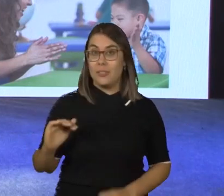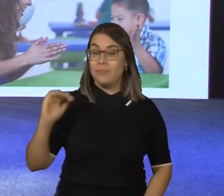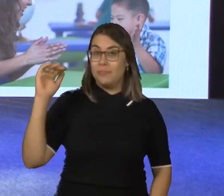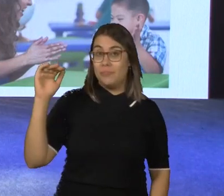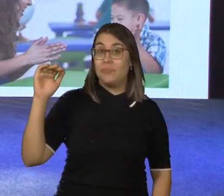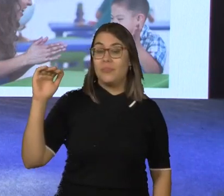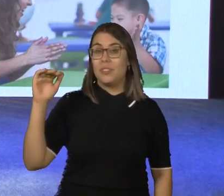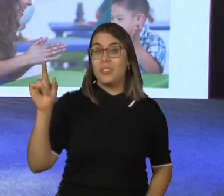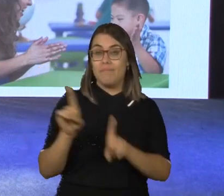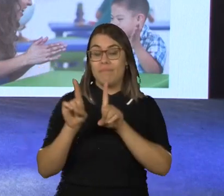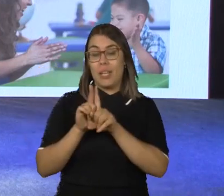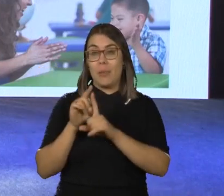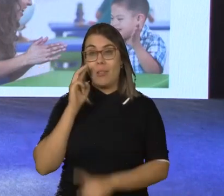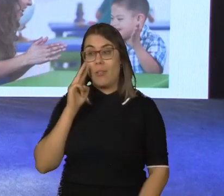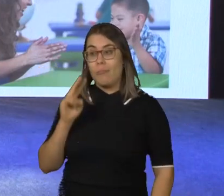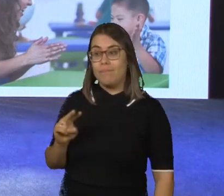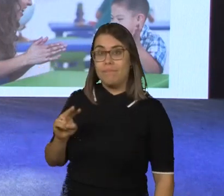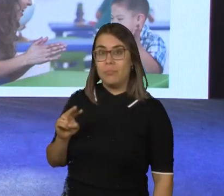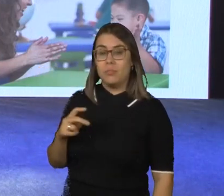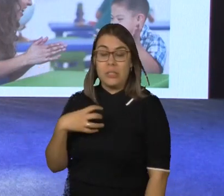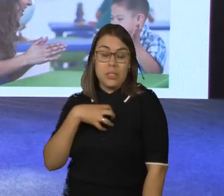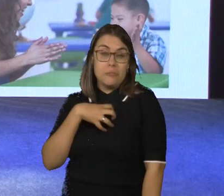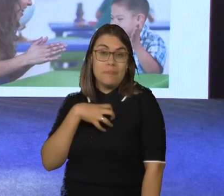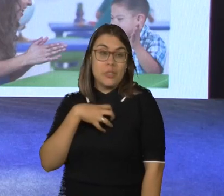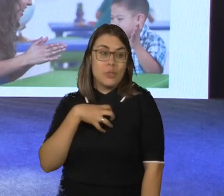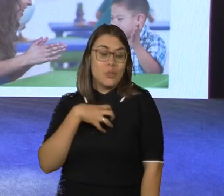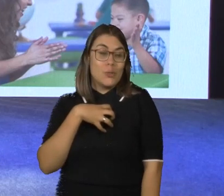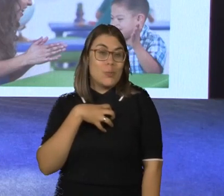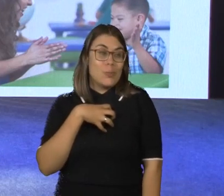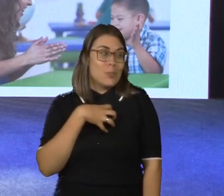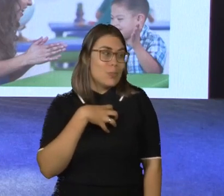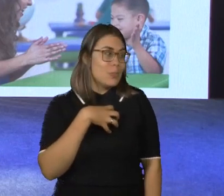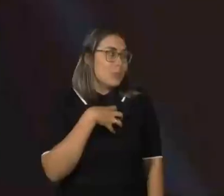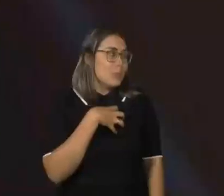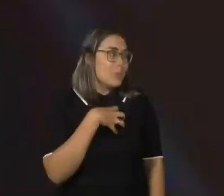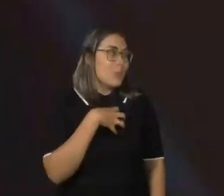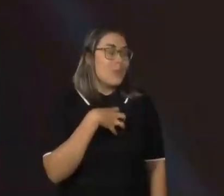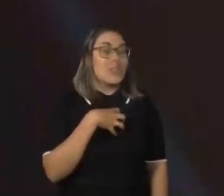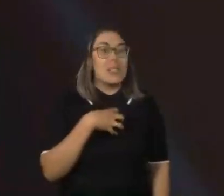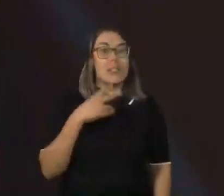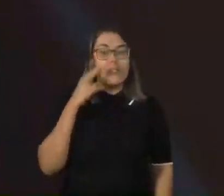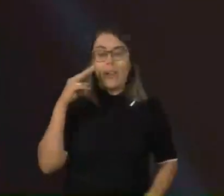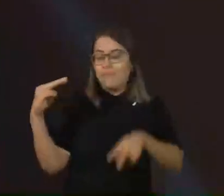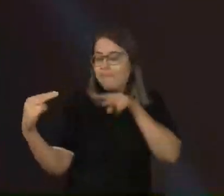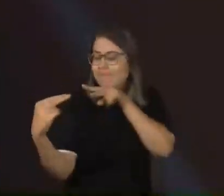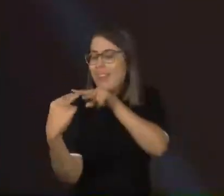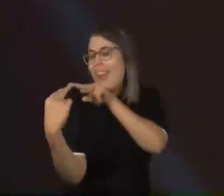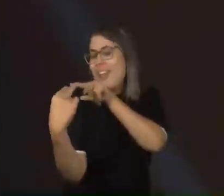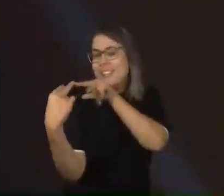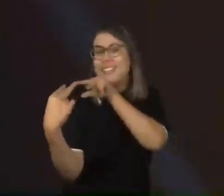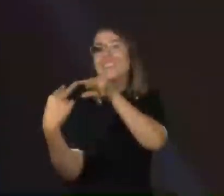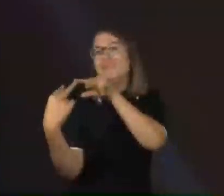a mãe, que olha para ele também com um sentimento... Daqui foi o exemplificar a escuta, que eu estou atenta a